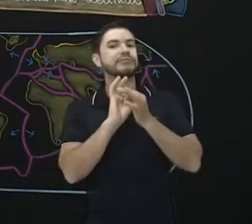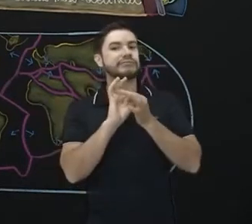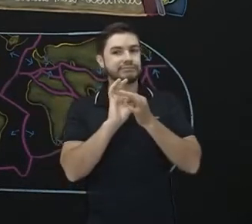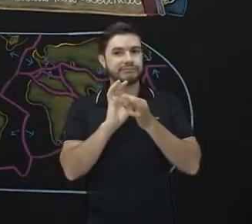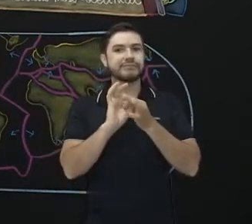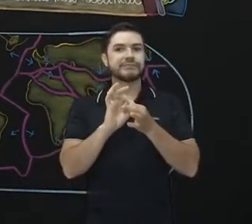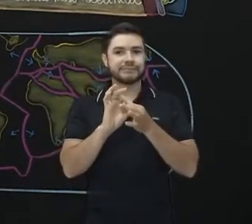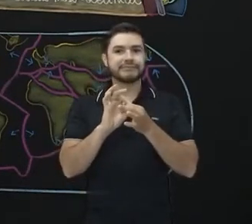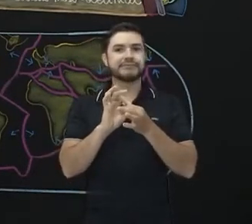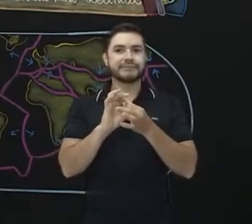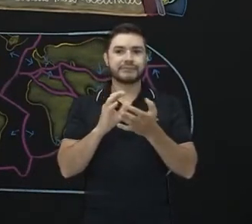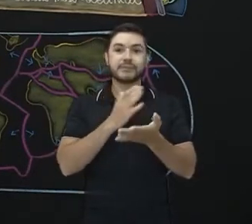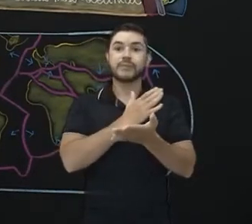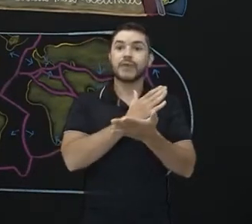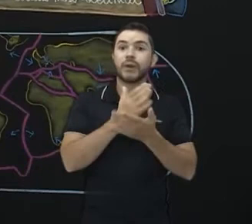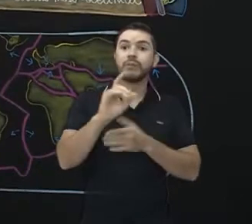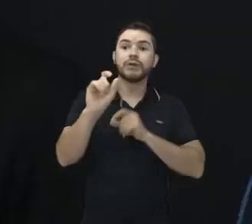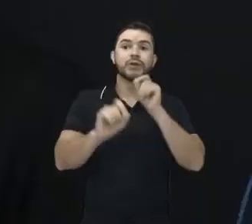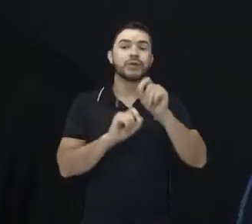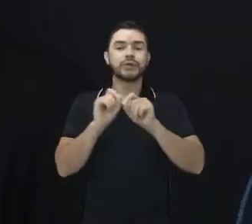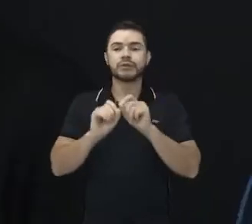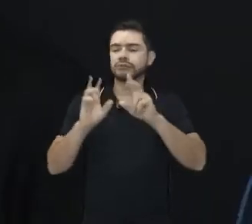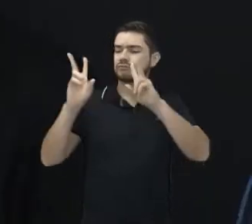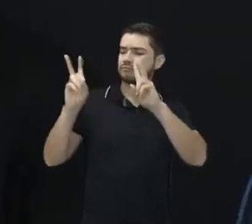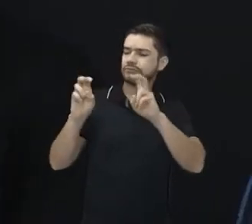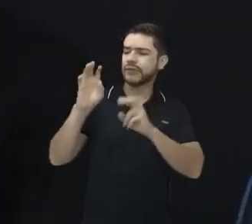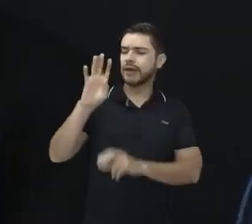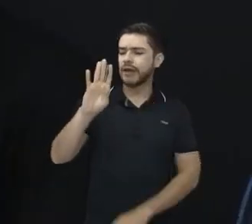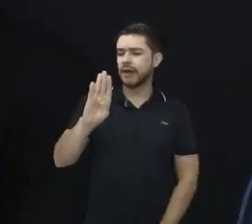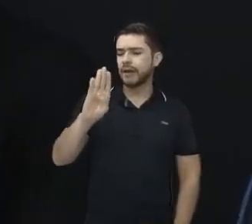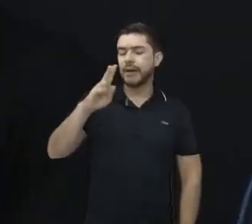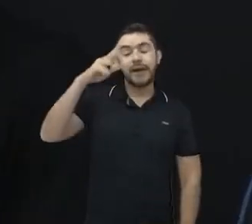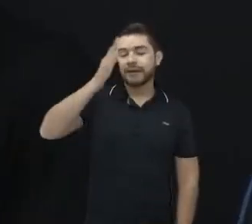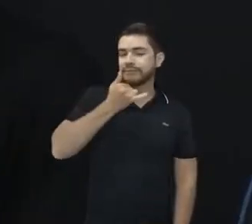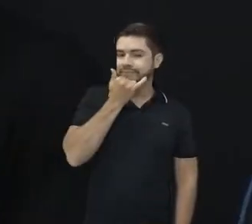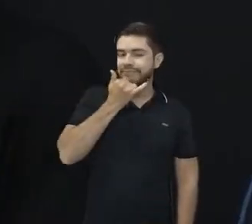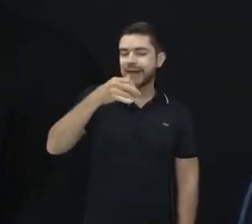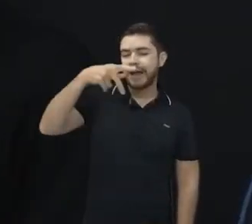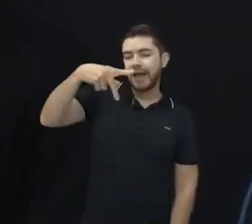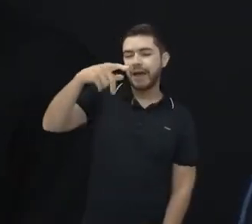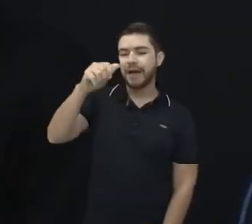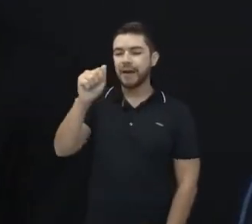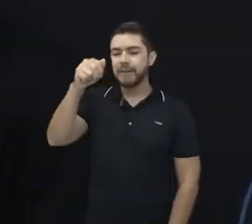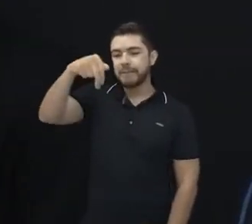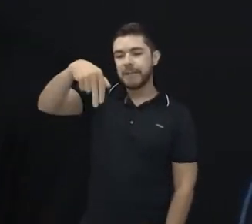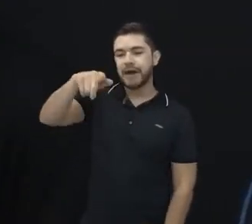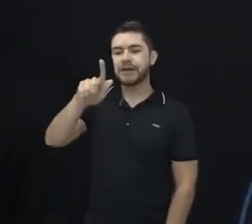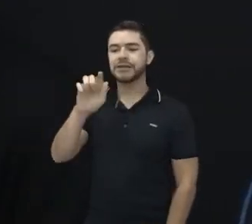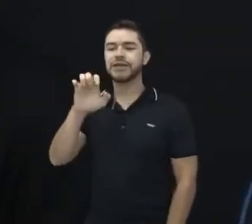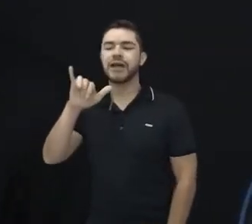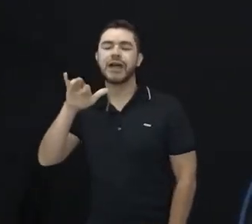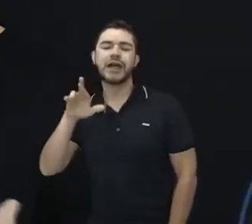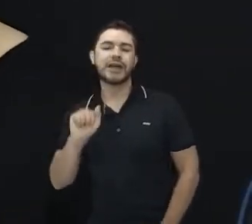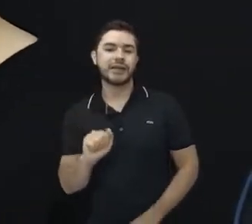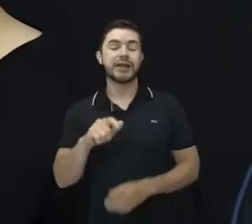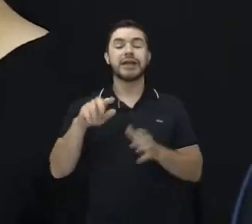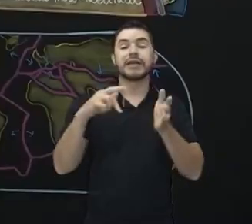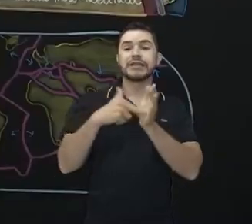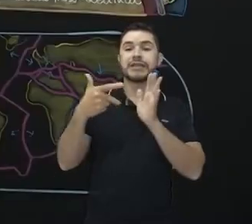que ele passou a chamar isso de Pangeia, que é do grego pan, todas, géia, terra, todas as terras